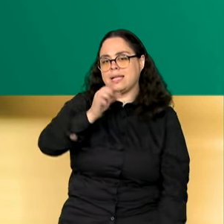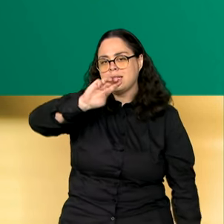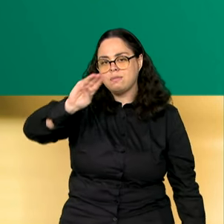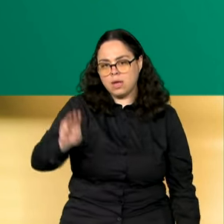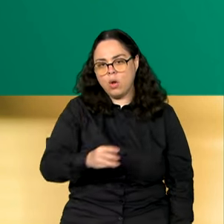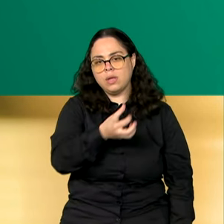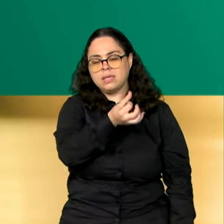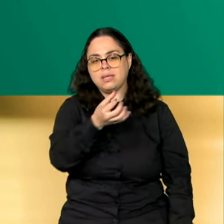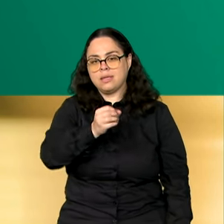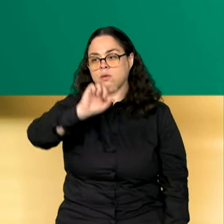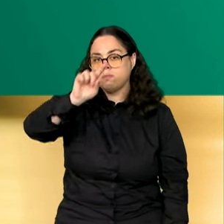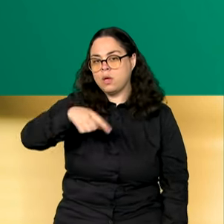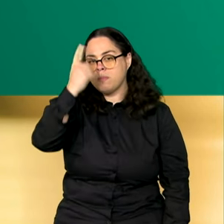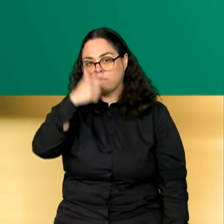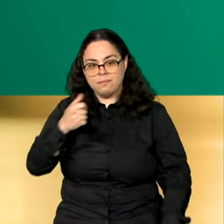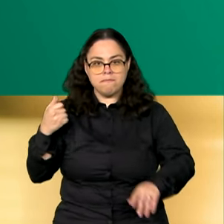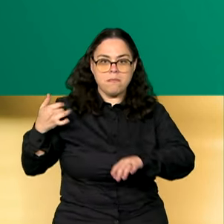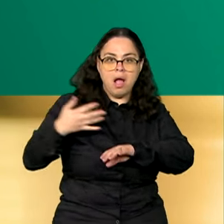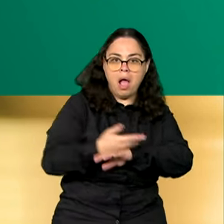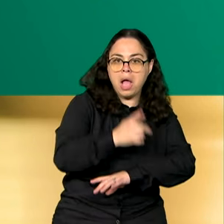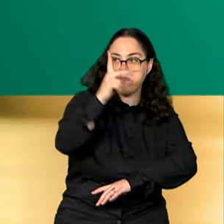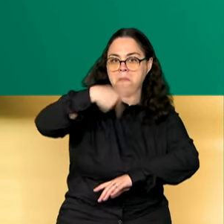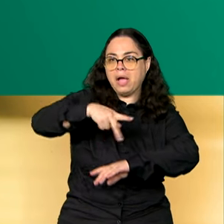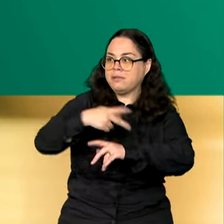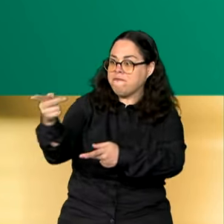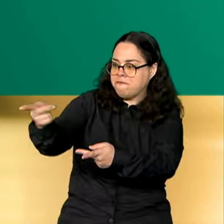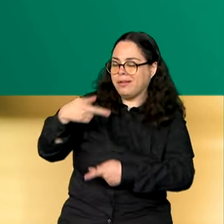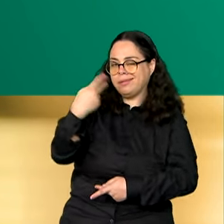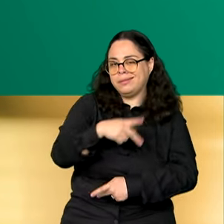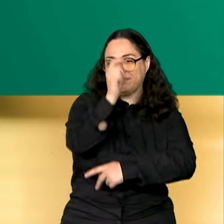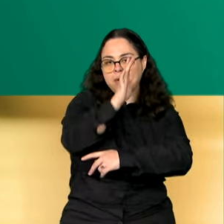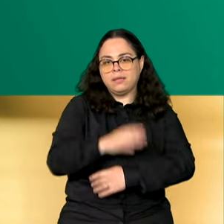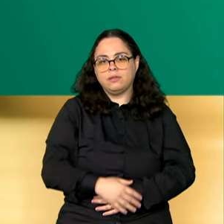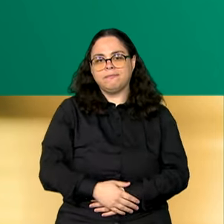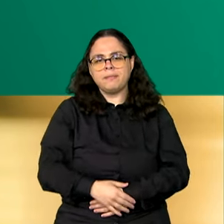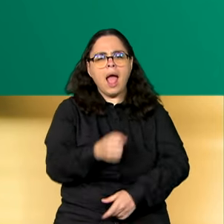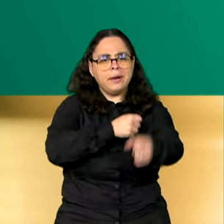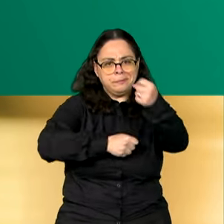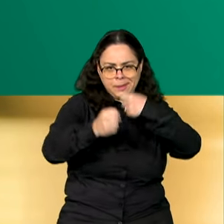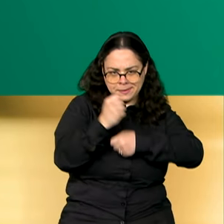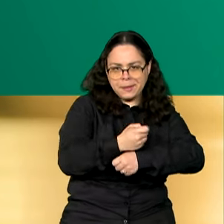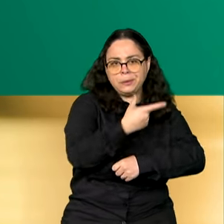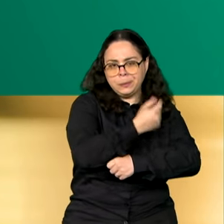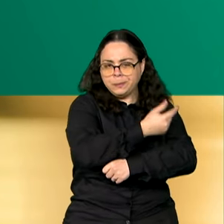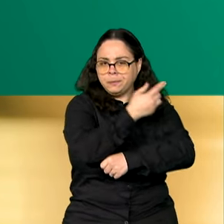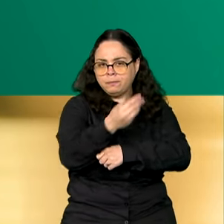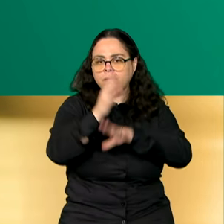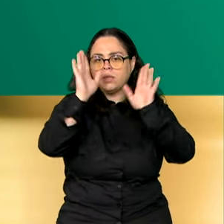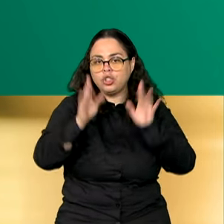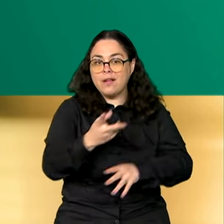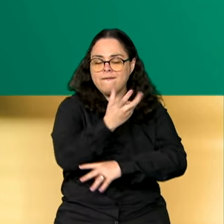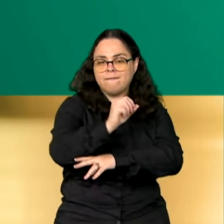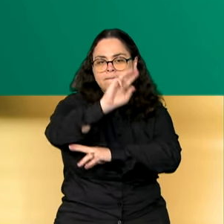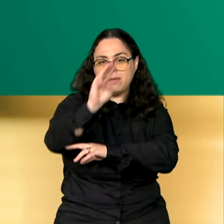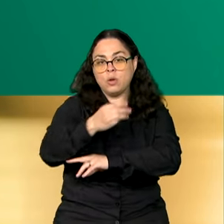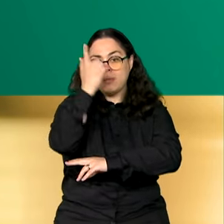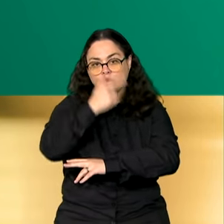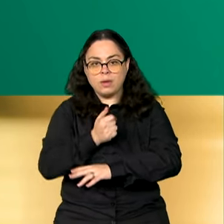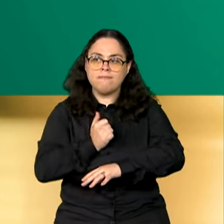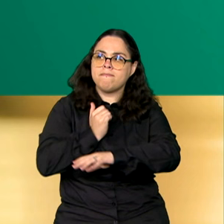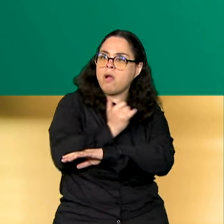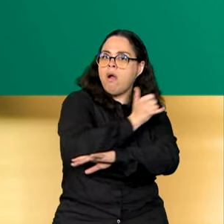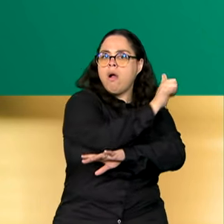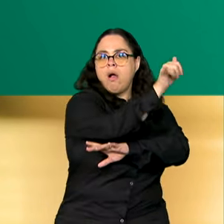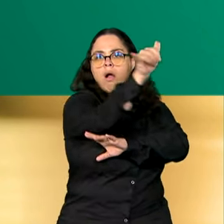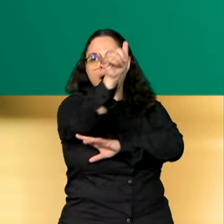e 600 mil visitantes estrangeiros. Em 2023, mais de 20 milhões de brasileiros viajaram